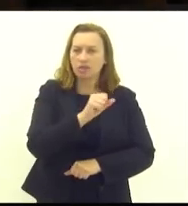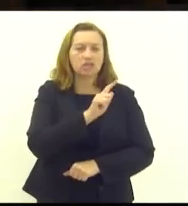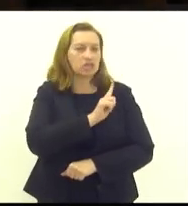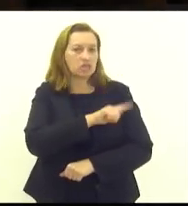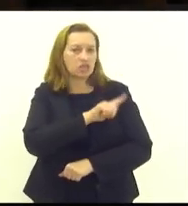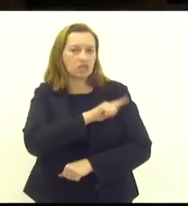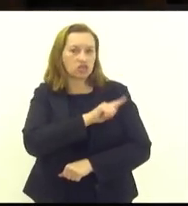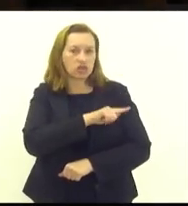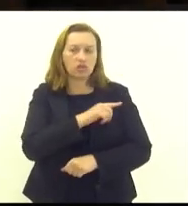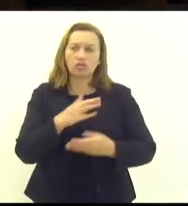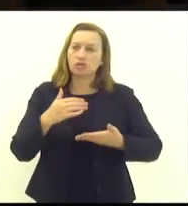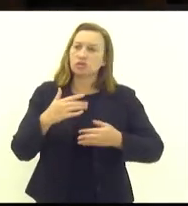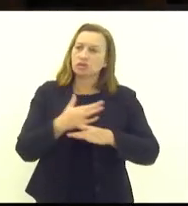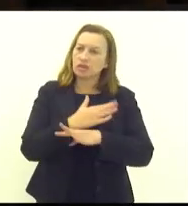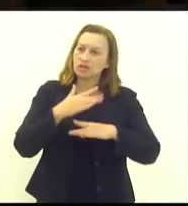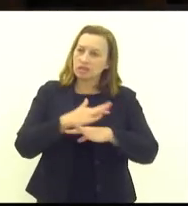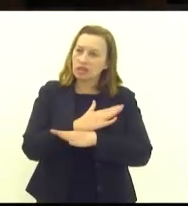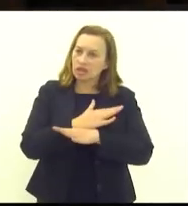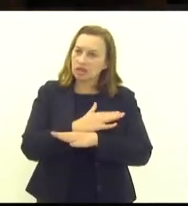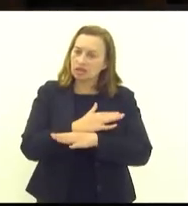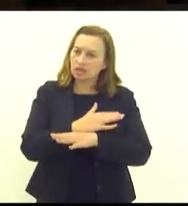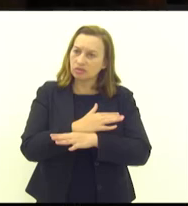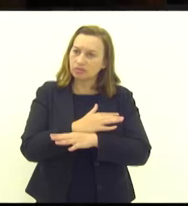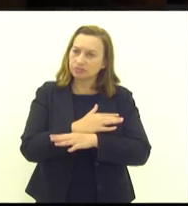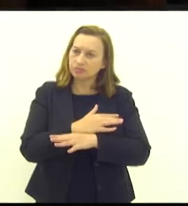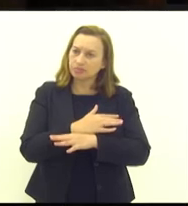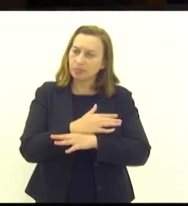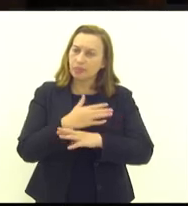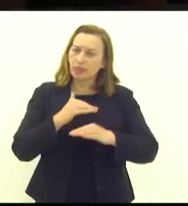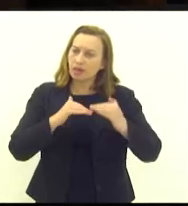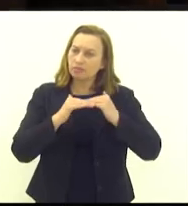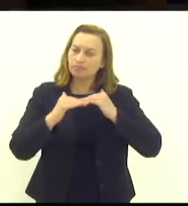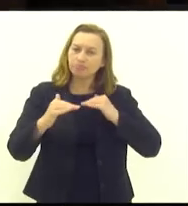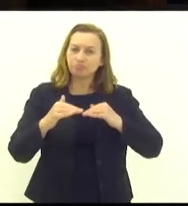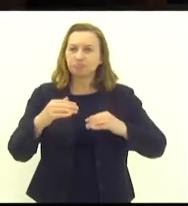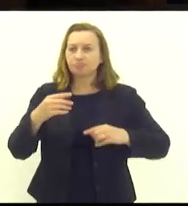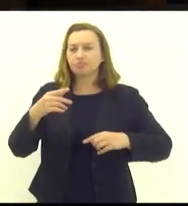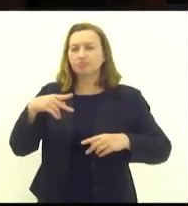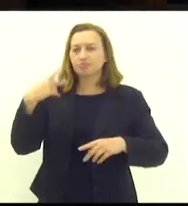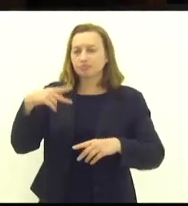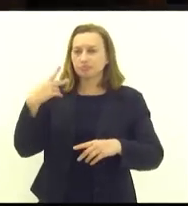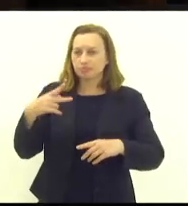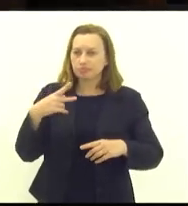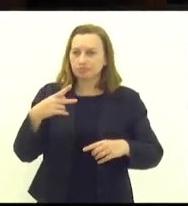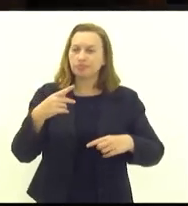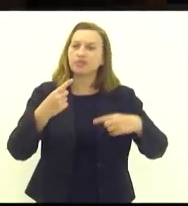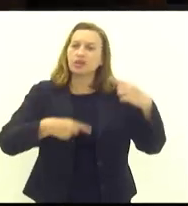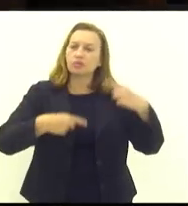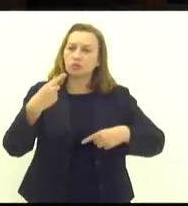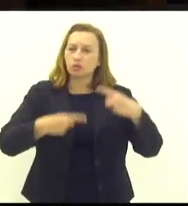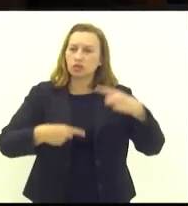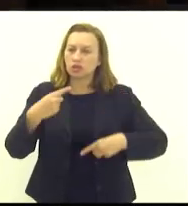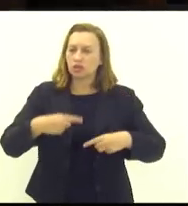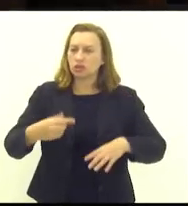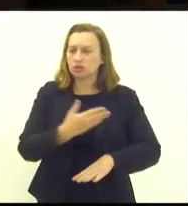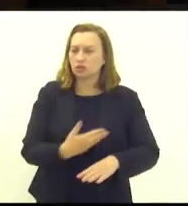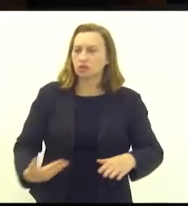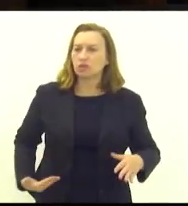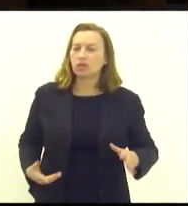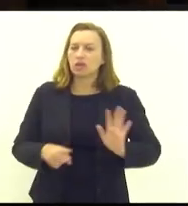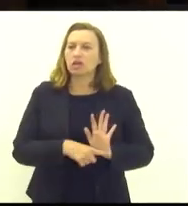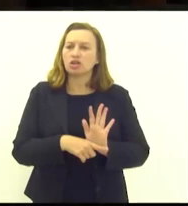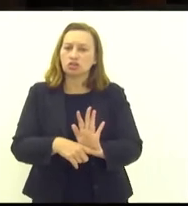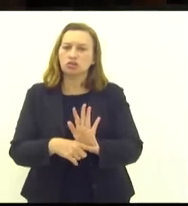cidade no que se refere à estabilidade política e entrega de políticas públicas que modifiquem a vida das